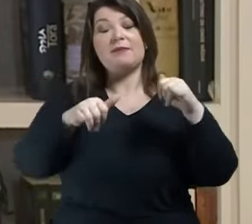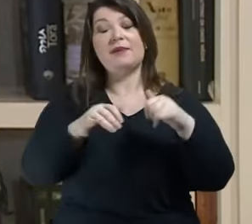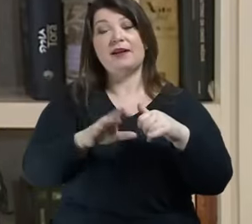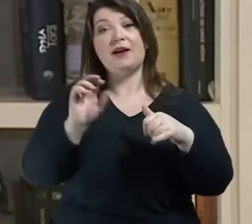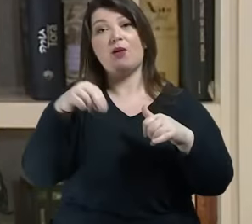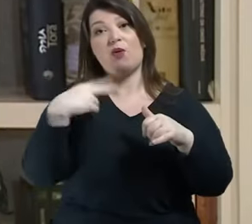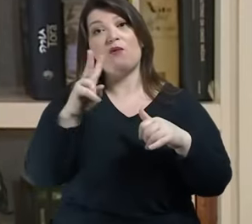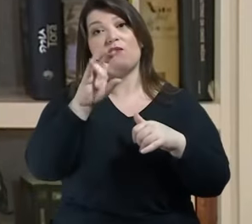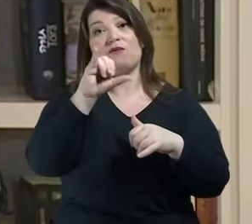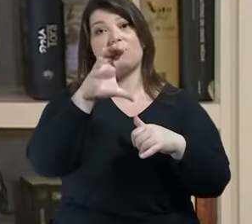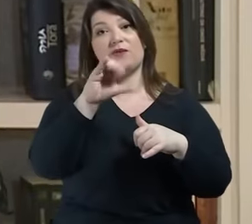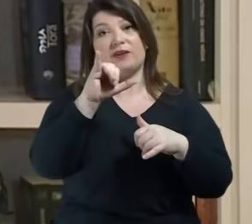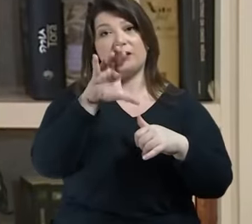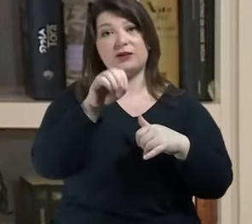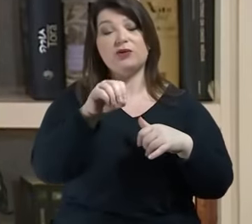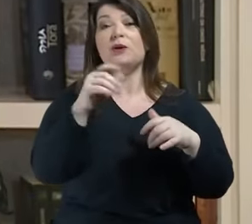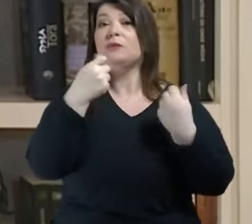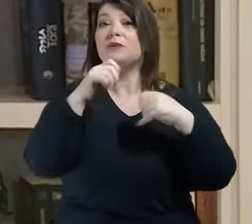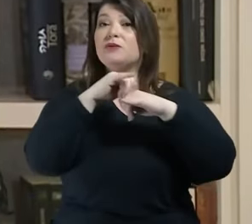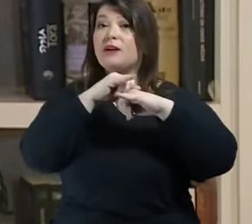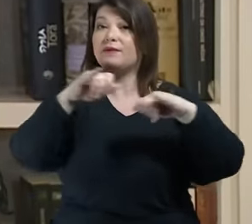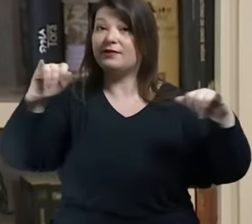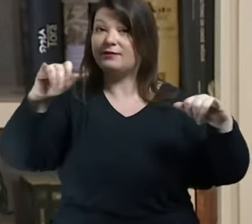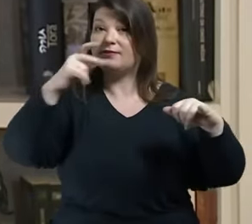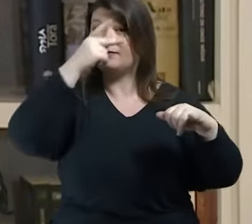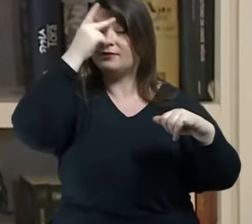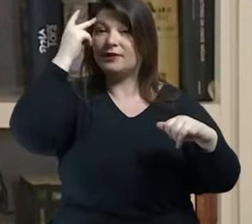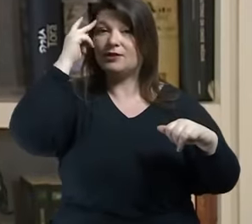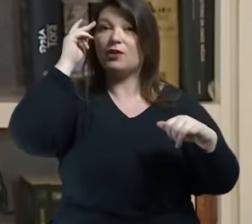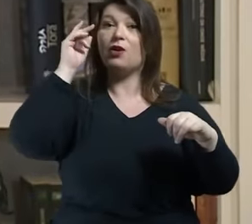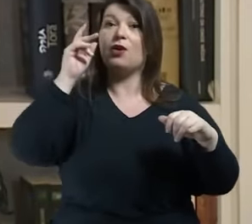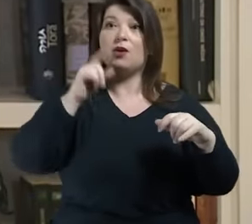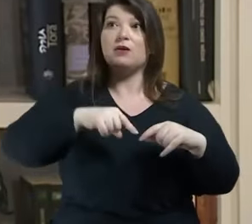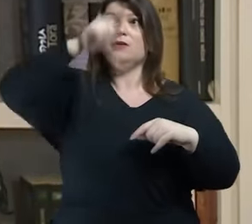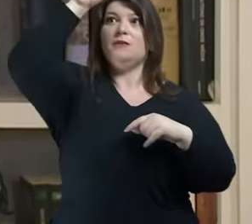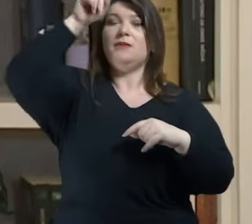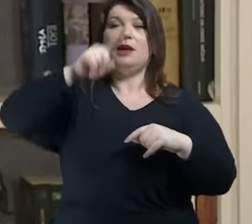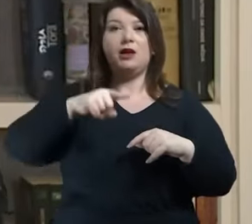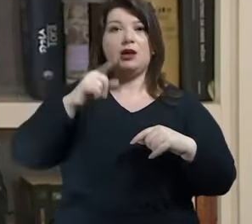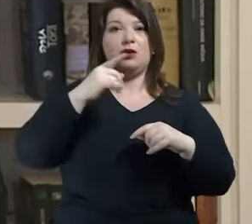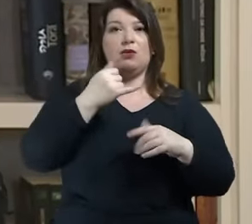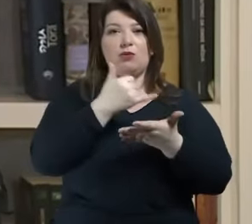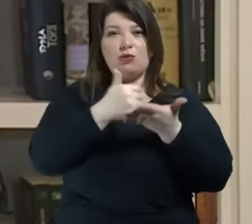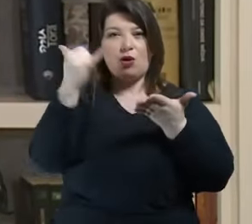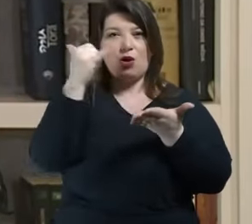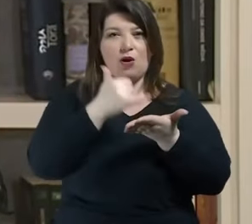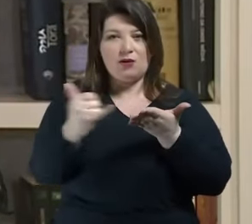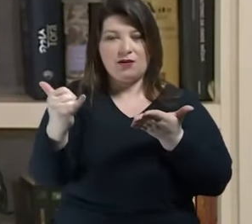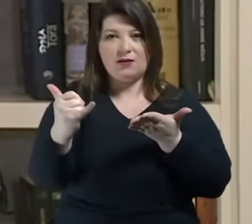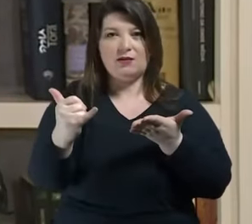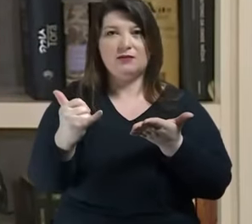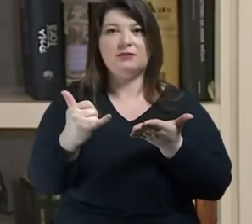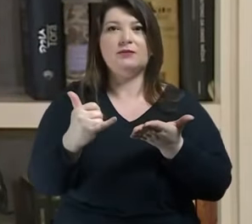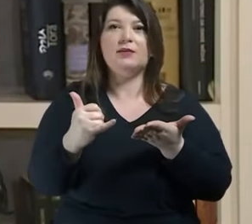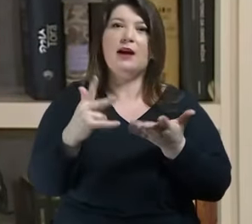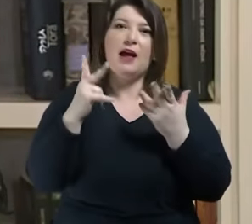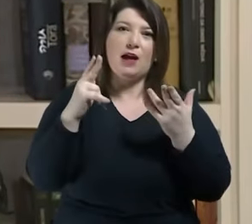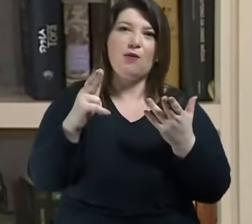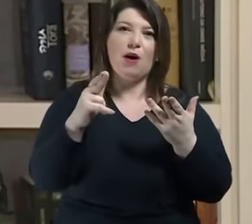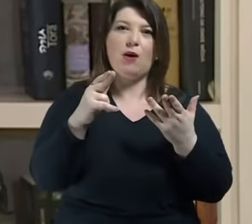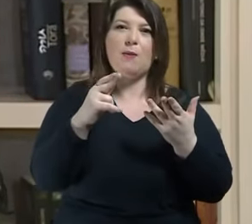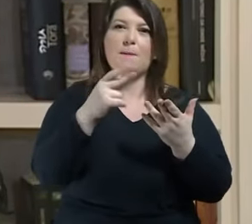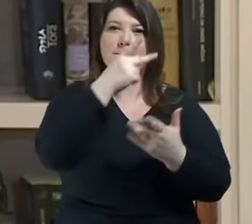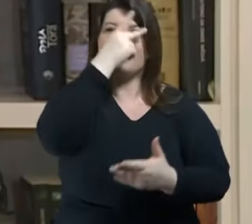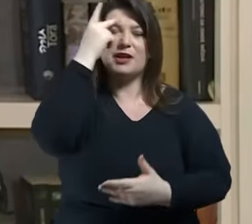pode superar os picos da droga na qual se viciou por uma existência como diria Fernando Pessoa morna